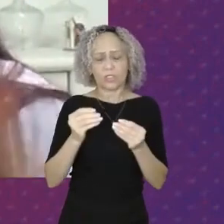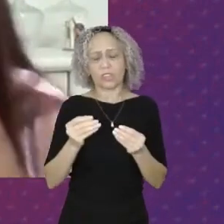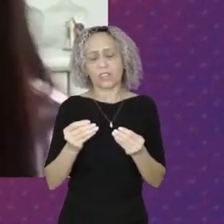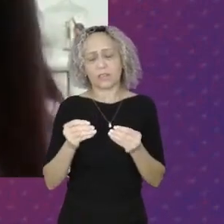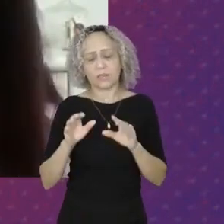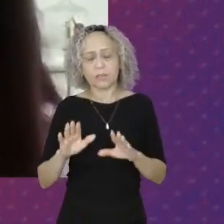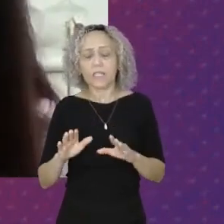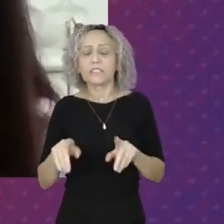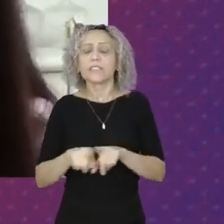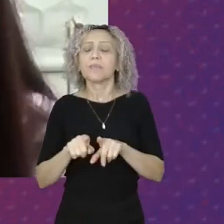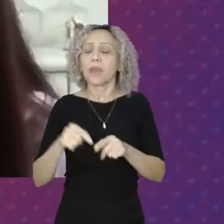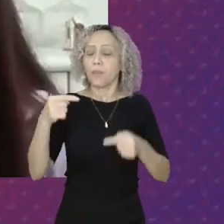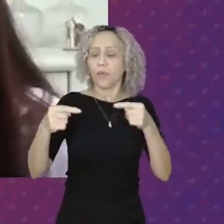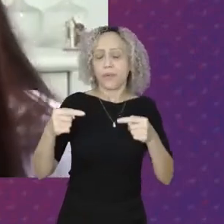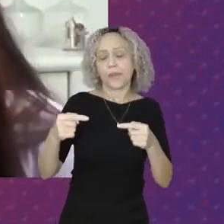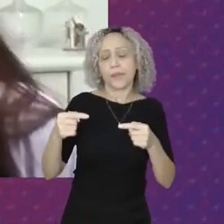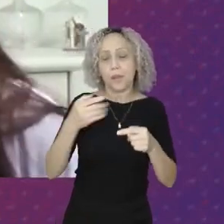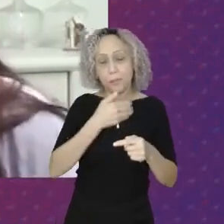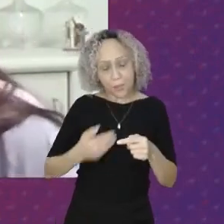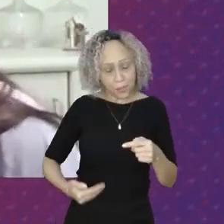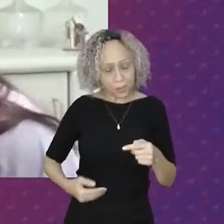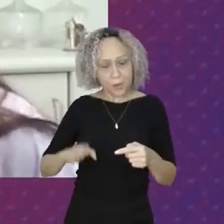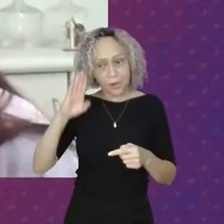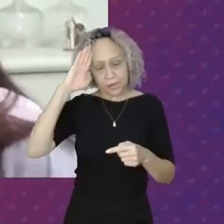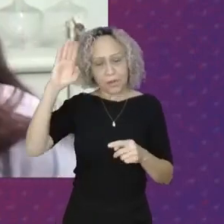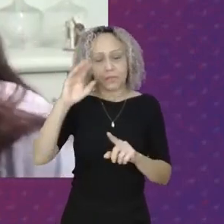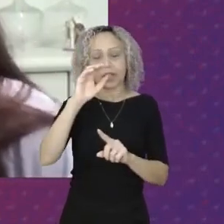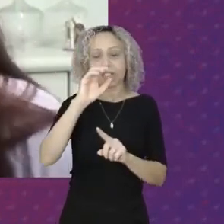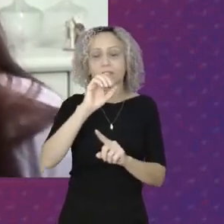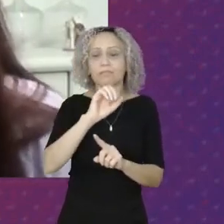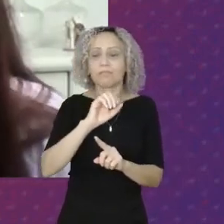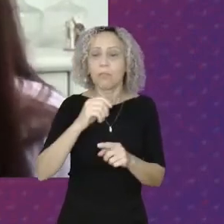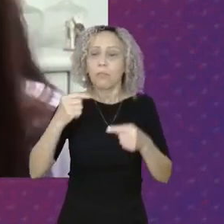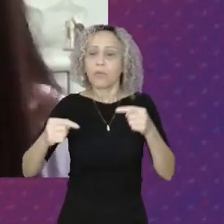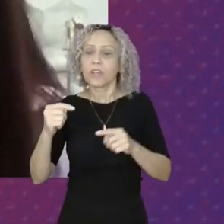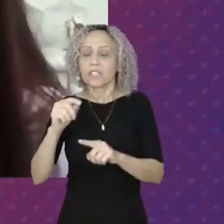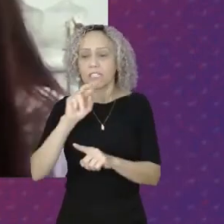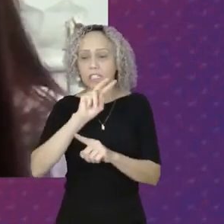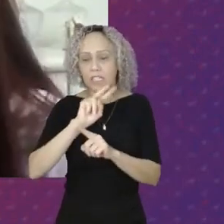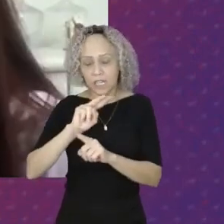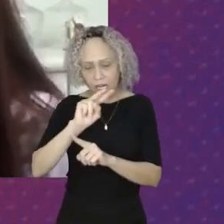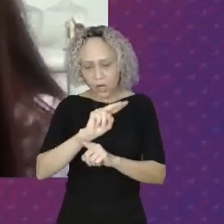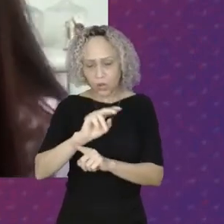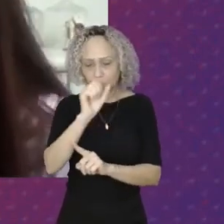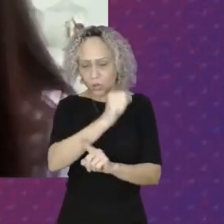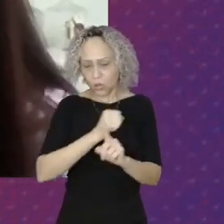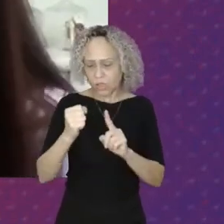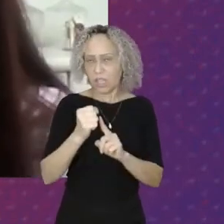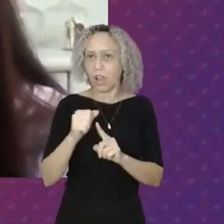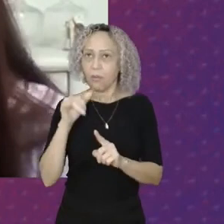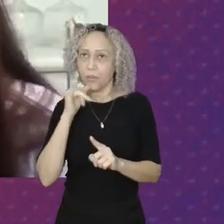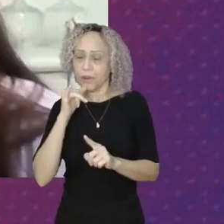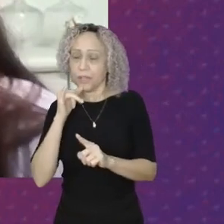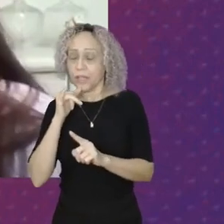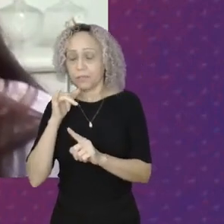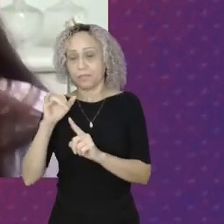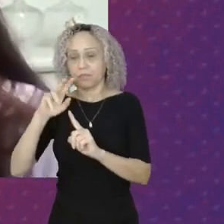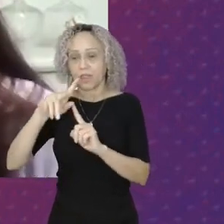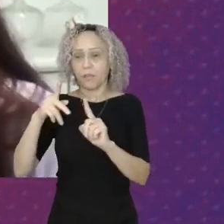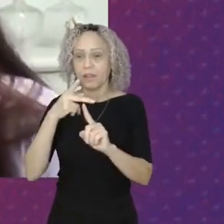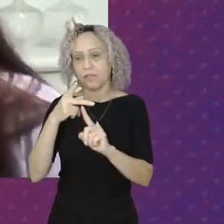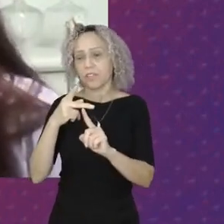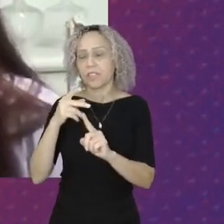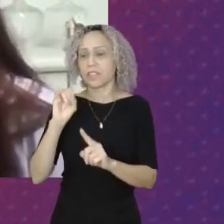Públicas Sobretudo Políticas sociais Como é a Previdência Que é uma política Estratégica Para o desenvolvimento Do nosso país